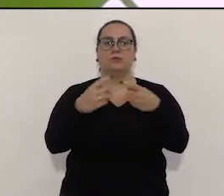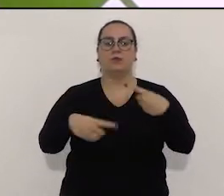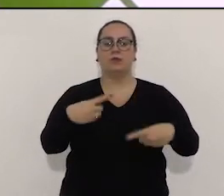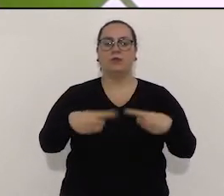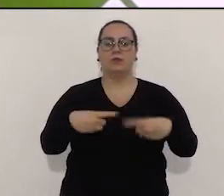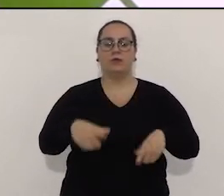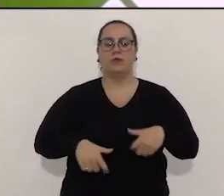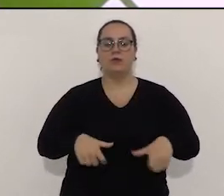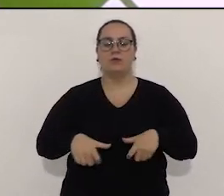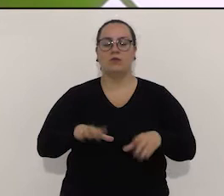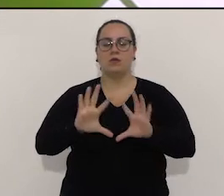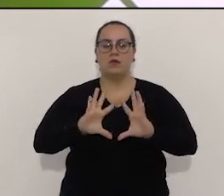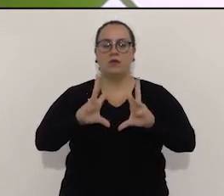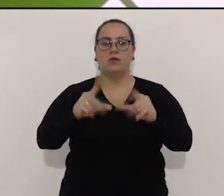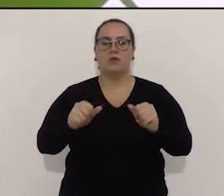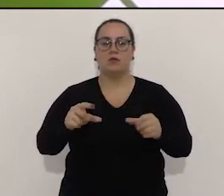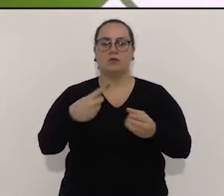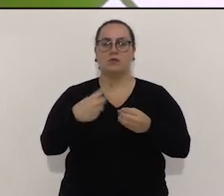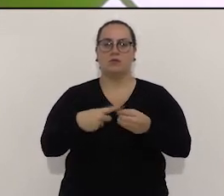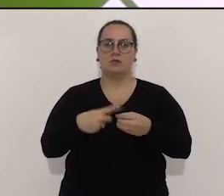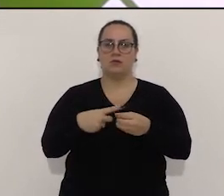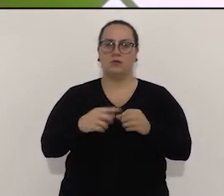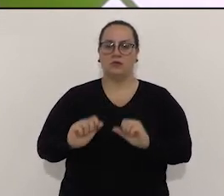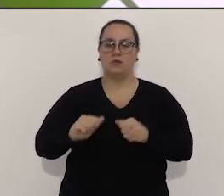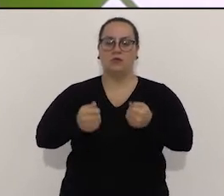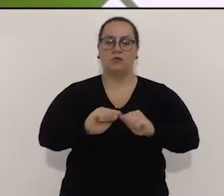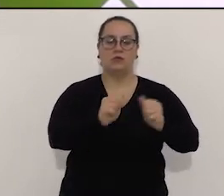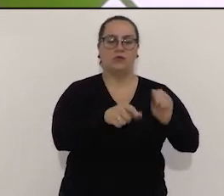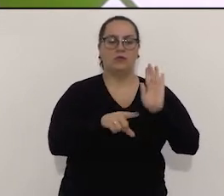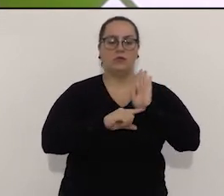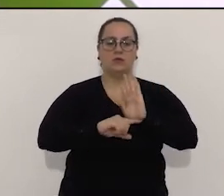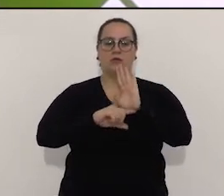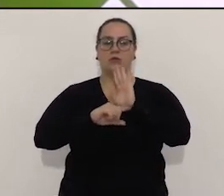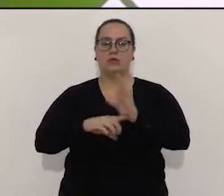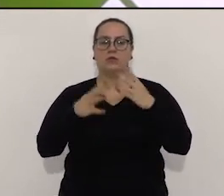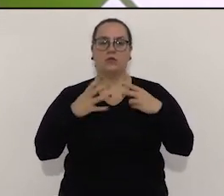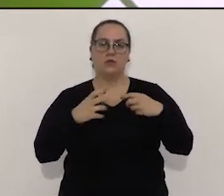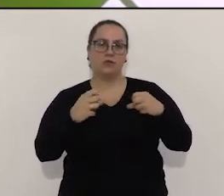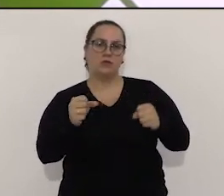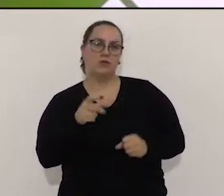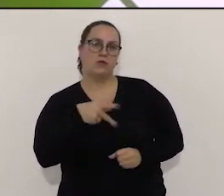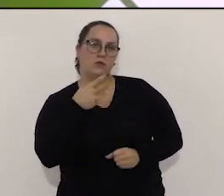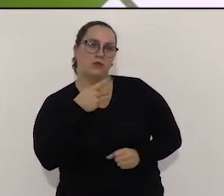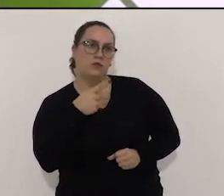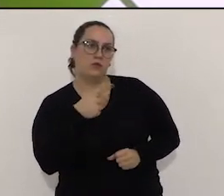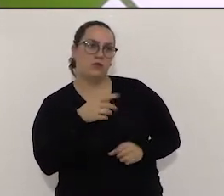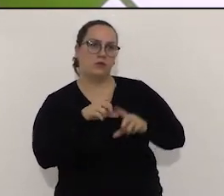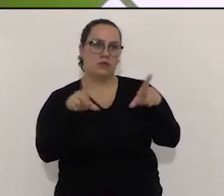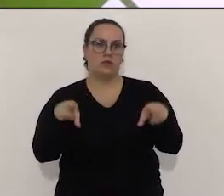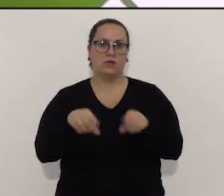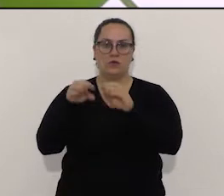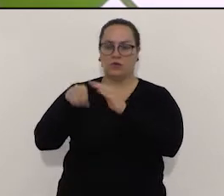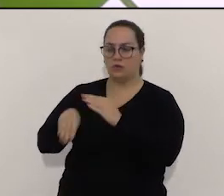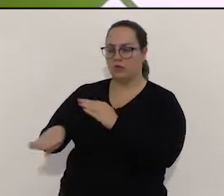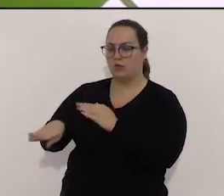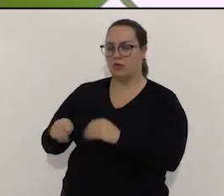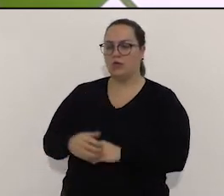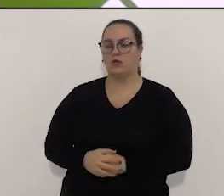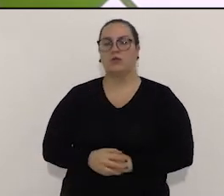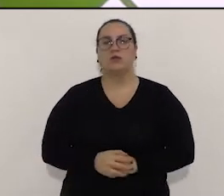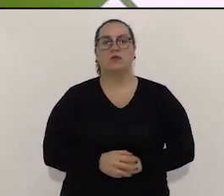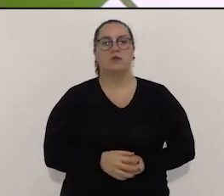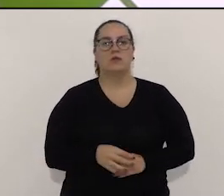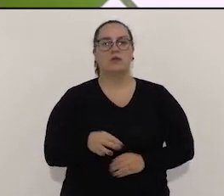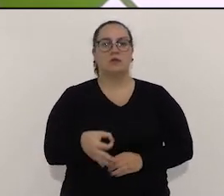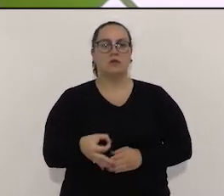políticas de emprego, trabalho e renda na cidade. E queremos dar as nossas contribuições, sim. Já falei da nossa central de abastecimento e vou falar